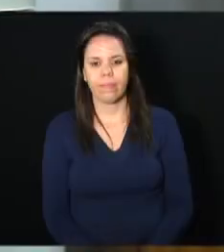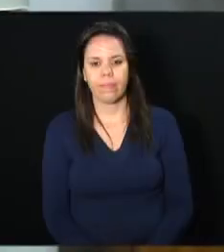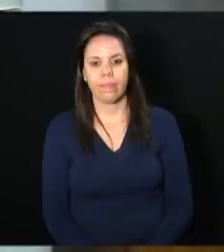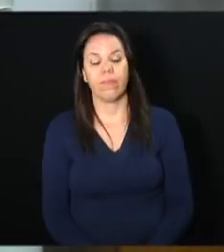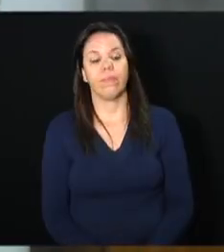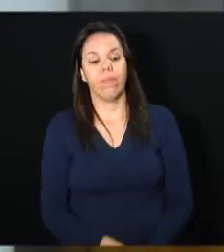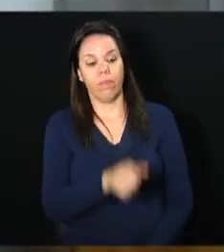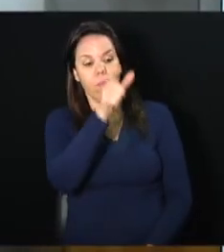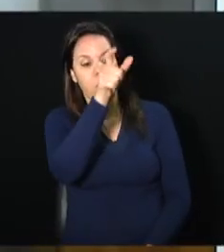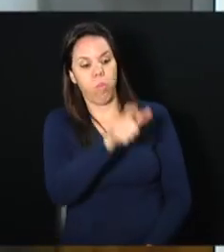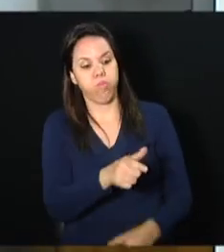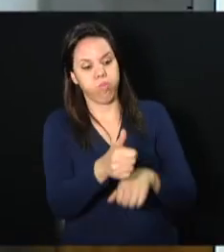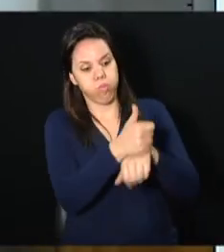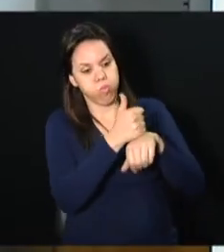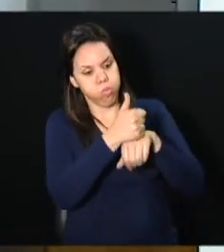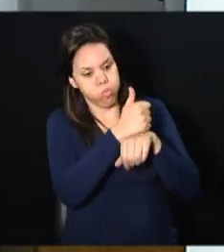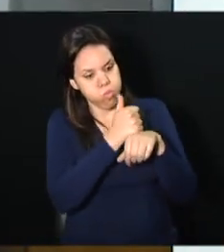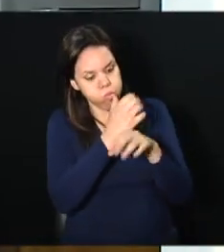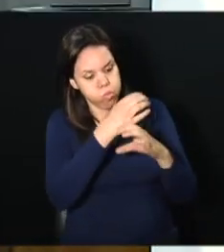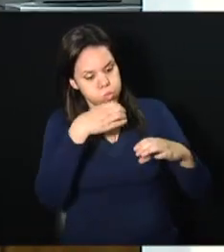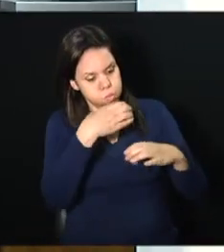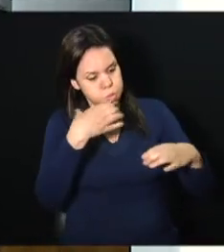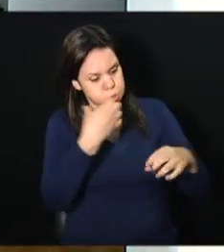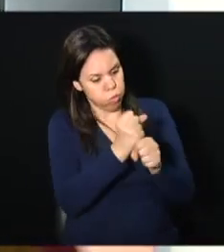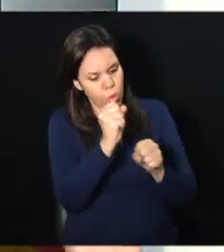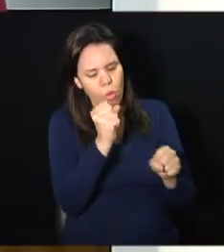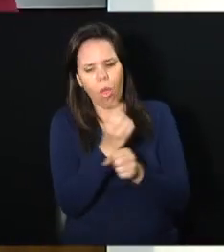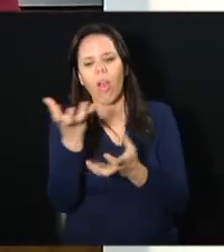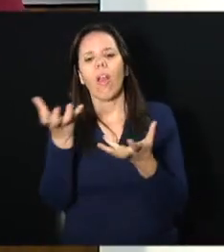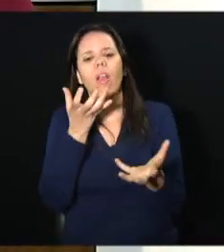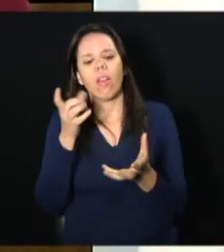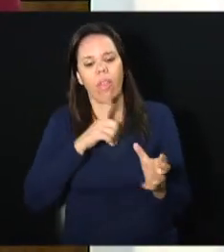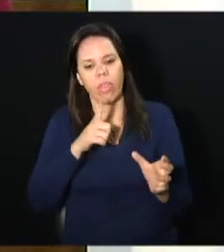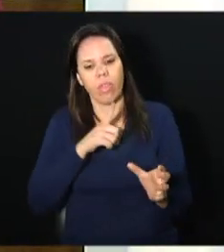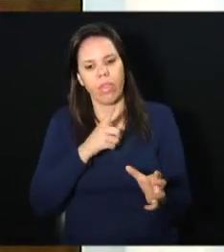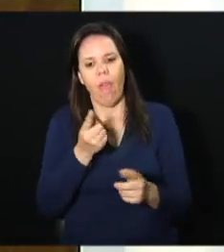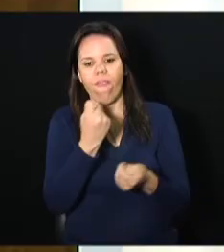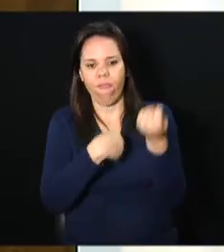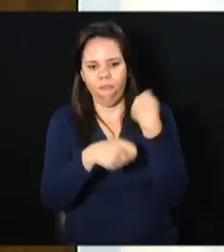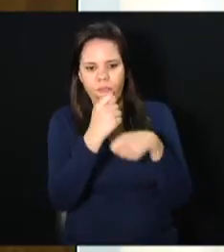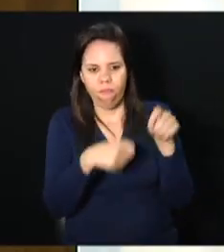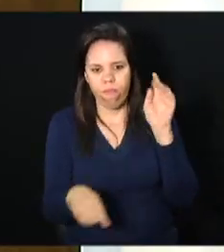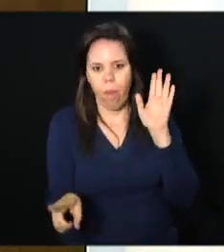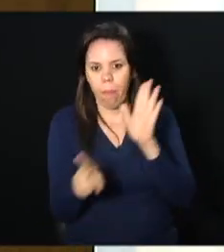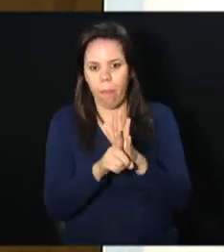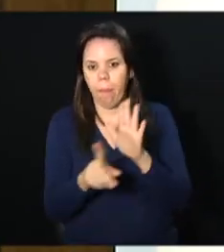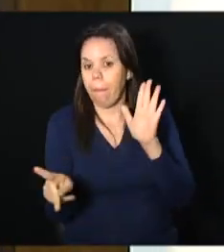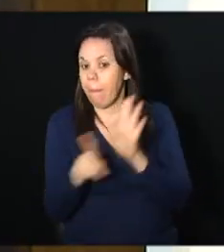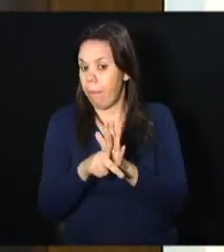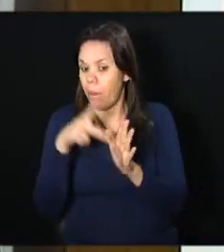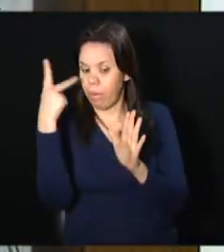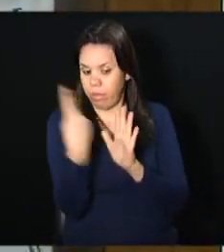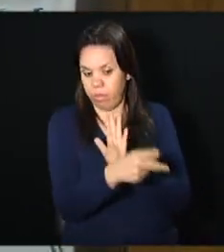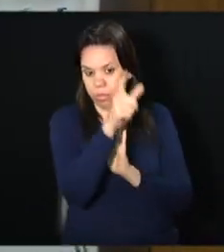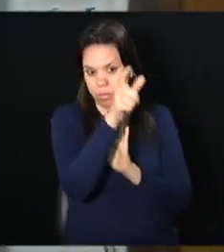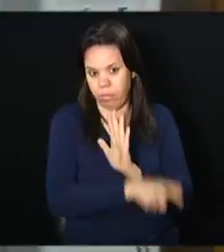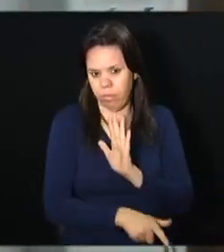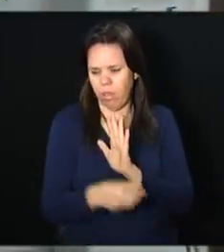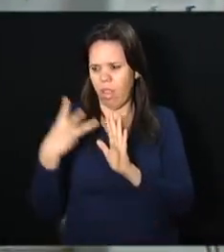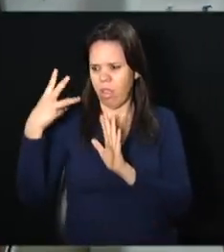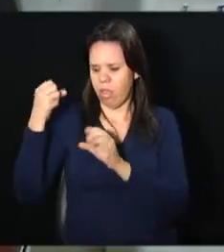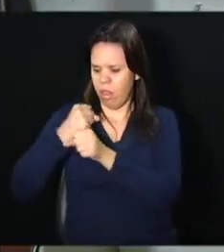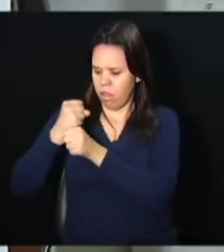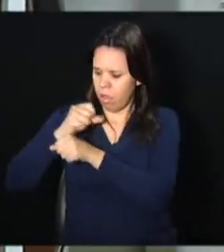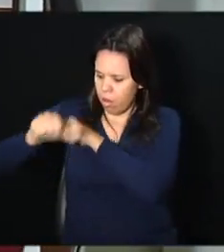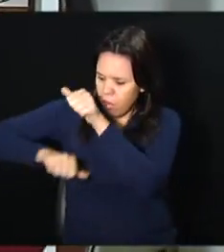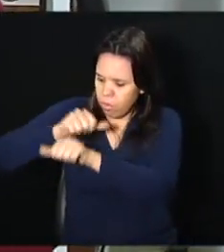Um engenheiro civil que queria empreender e há 30 anos decidiu investir em um setor